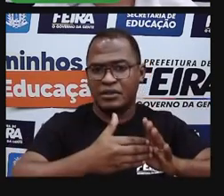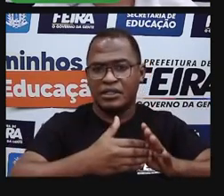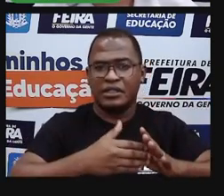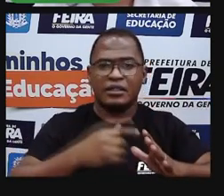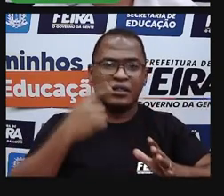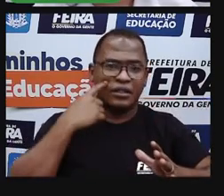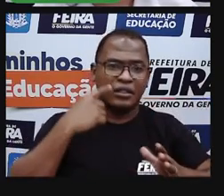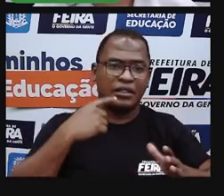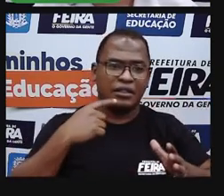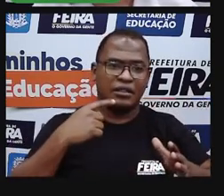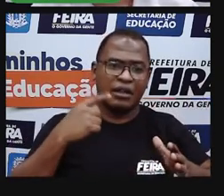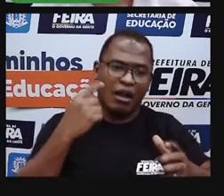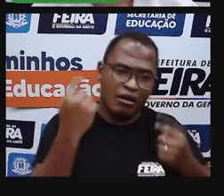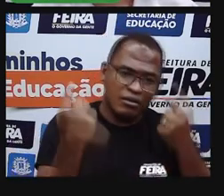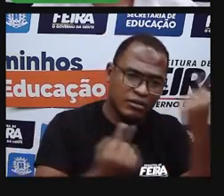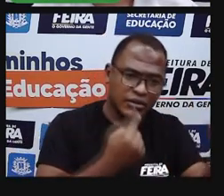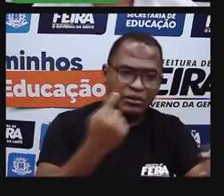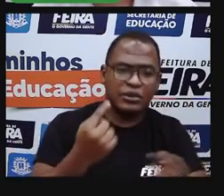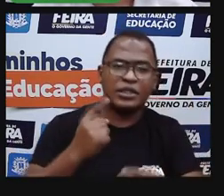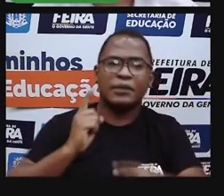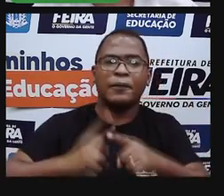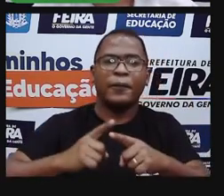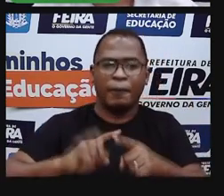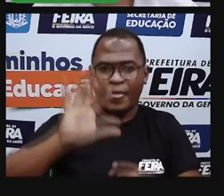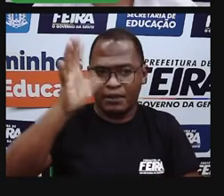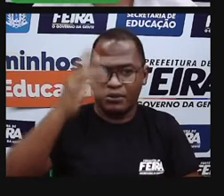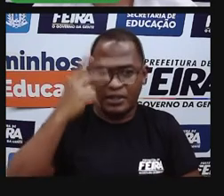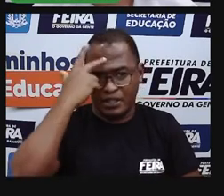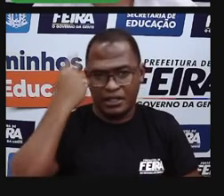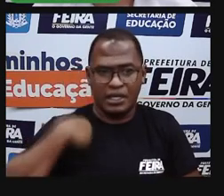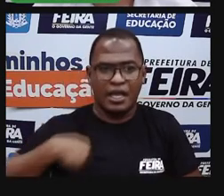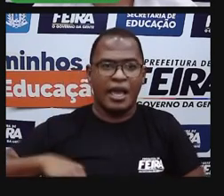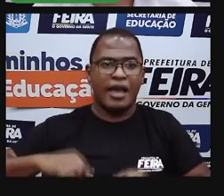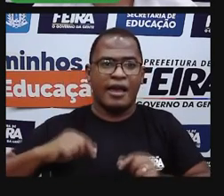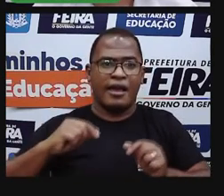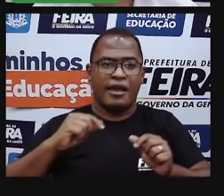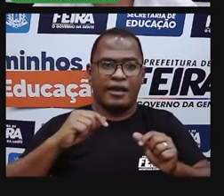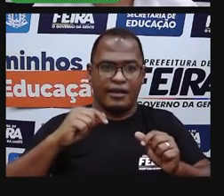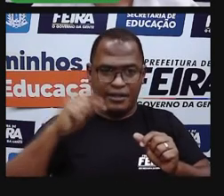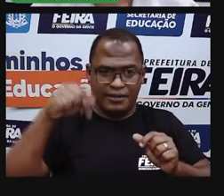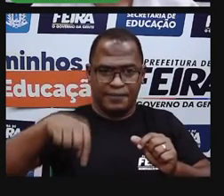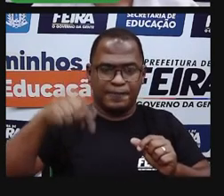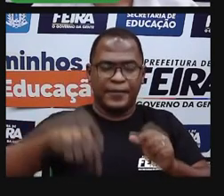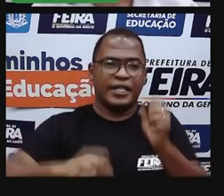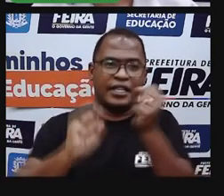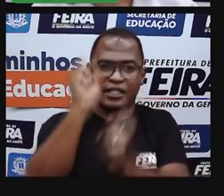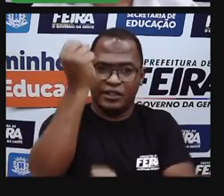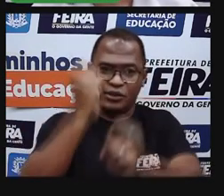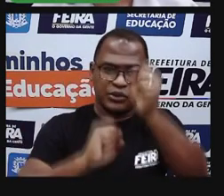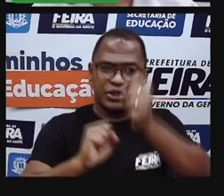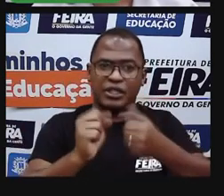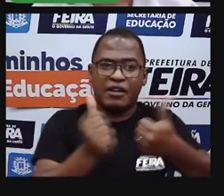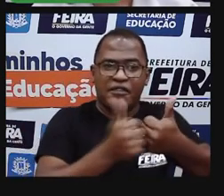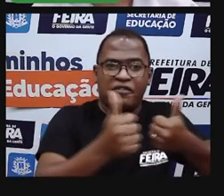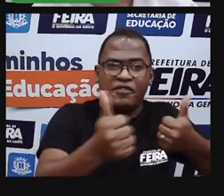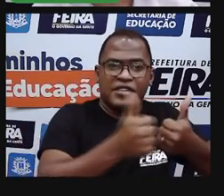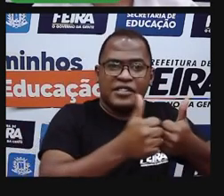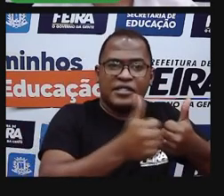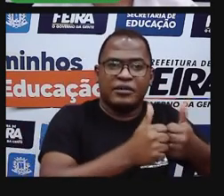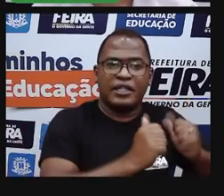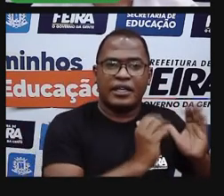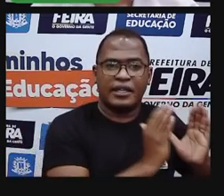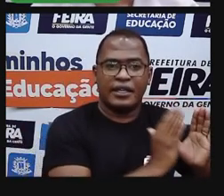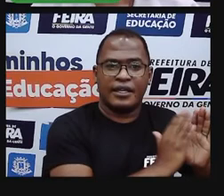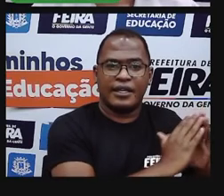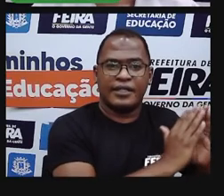periféricas da cidade. muitas vezes em seu entorno estão os bairros resididos pelos trabalhadores, ou